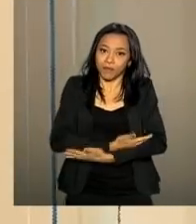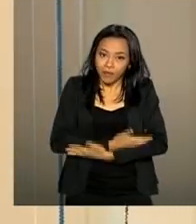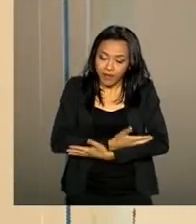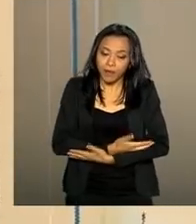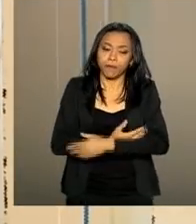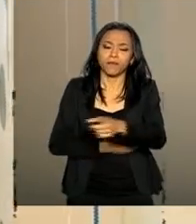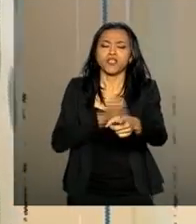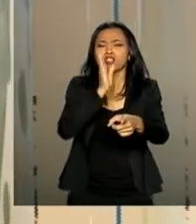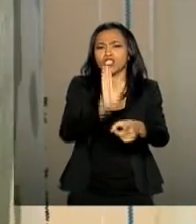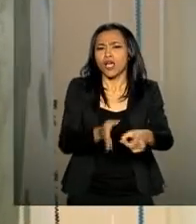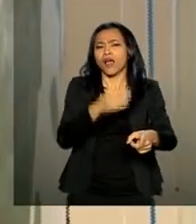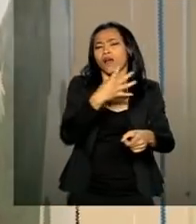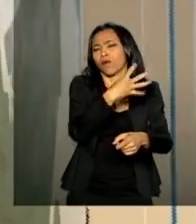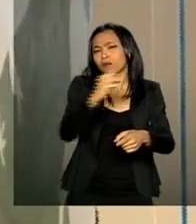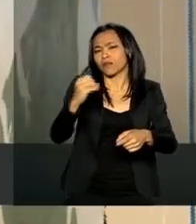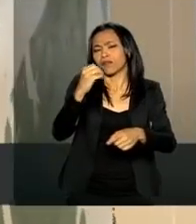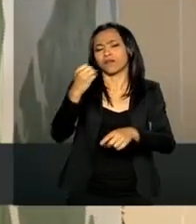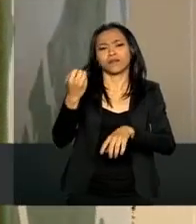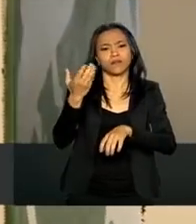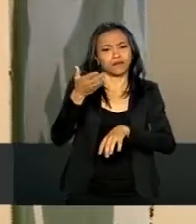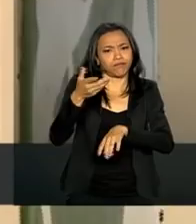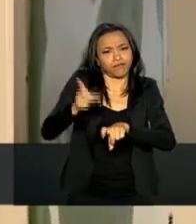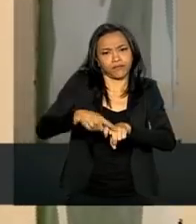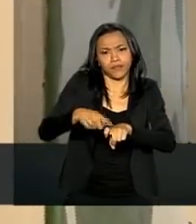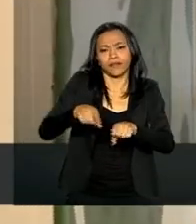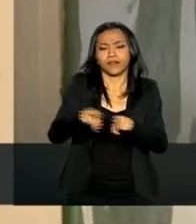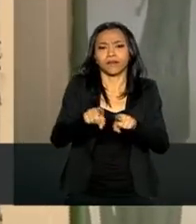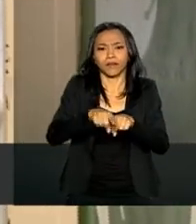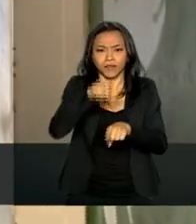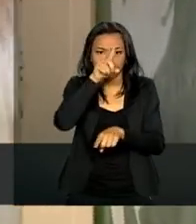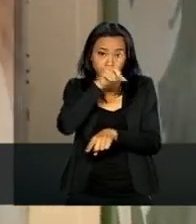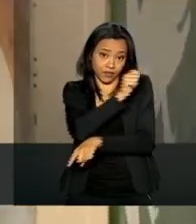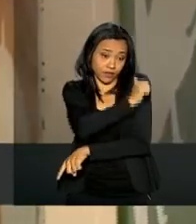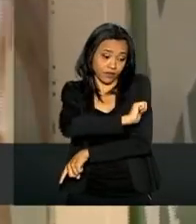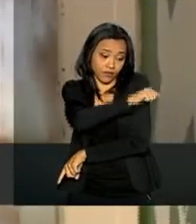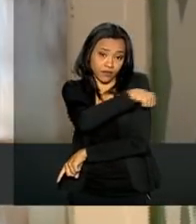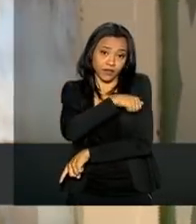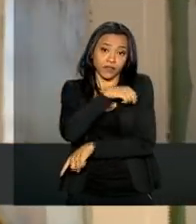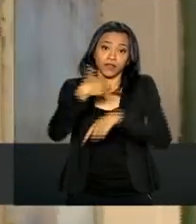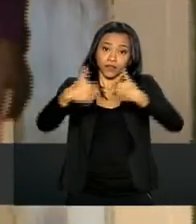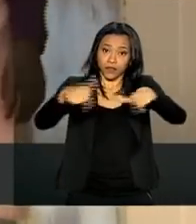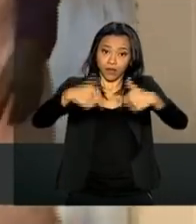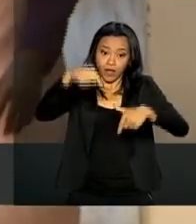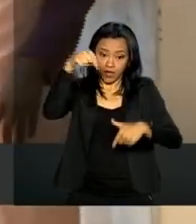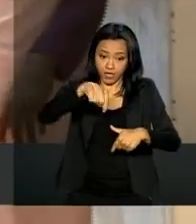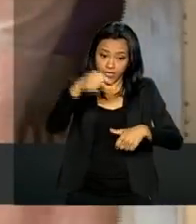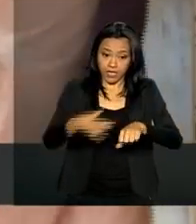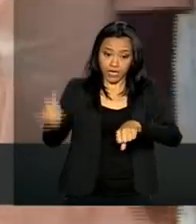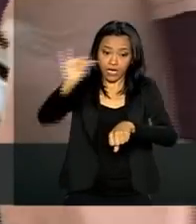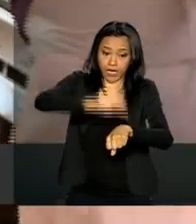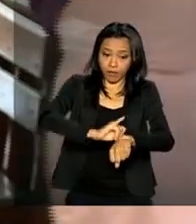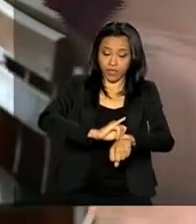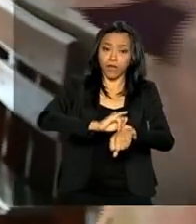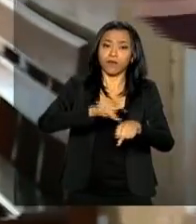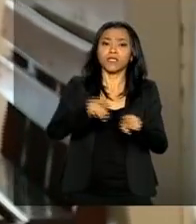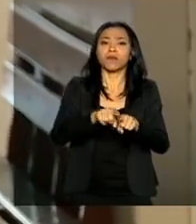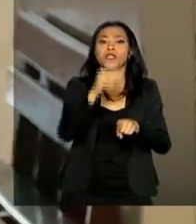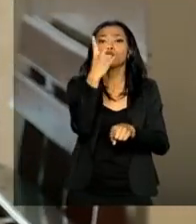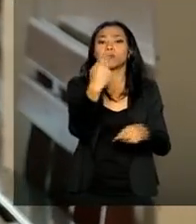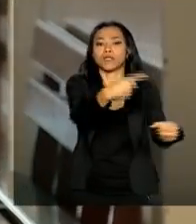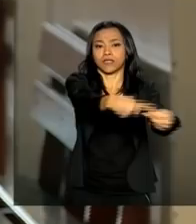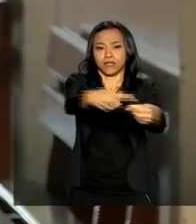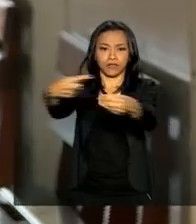médicos e enfermeiros de Moçambique. São profissionais que atuam aqui na capital Maputo e em outras duas cidades,